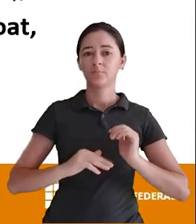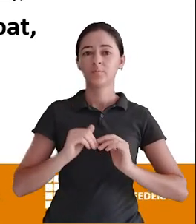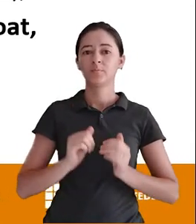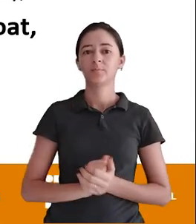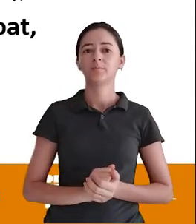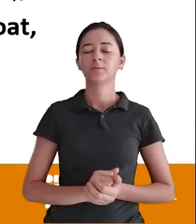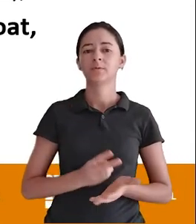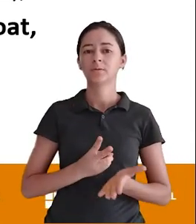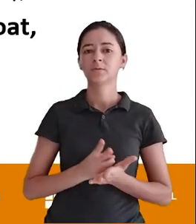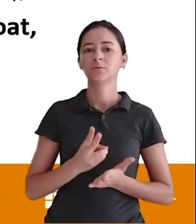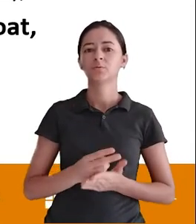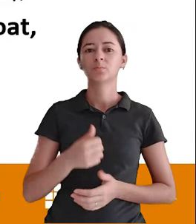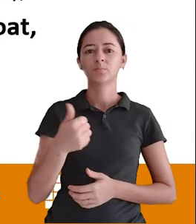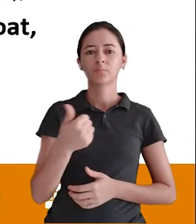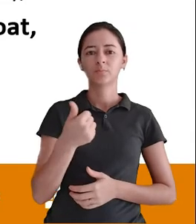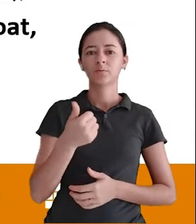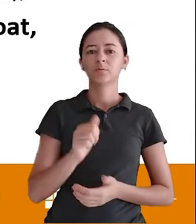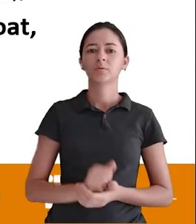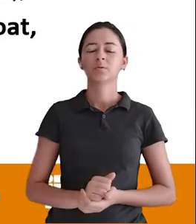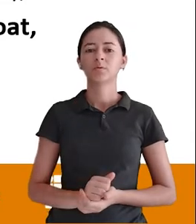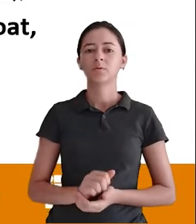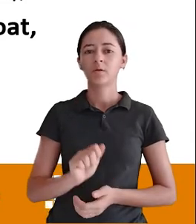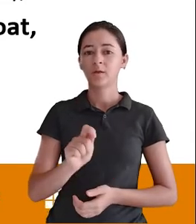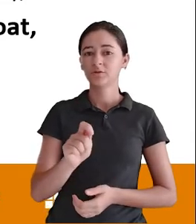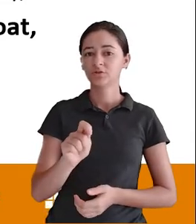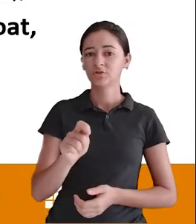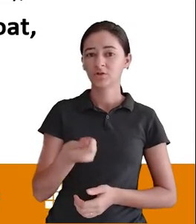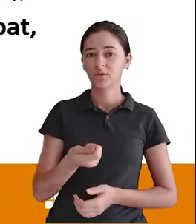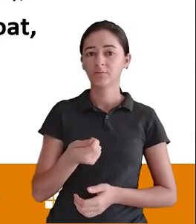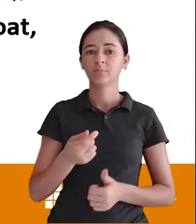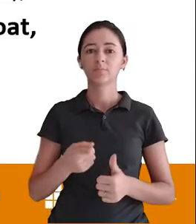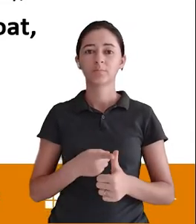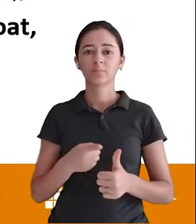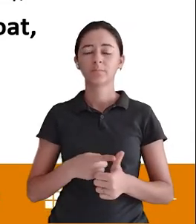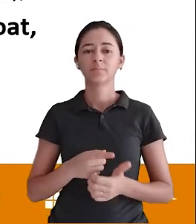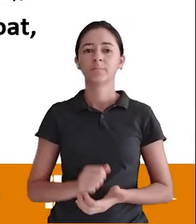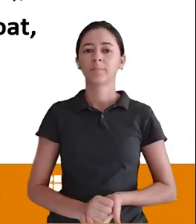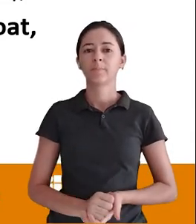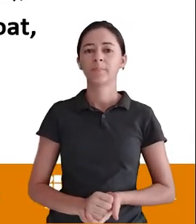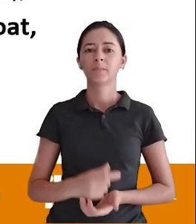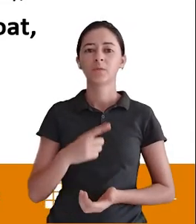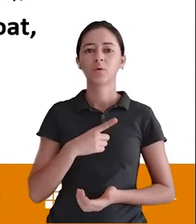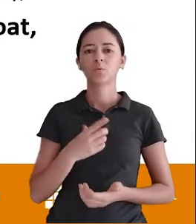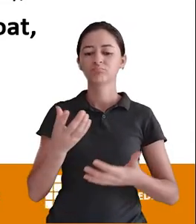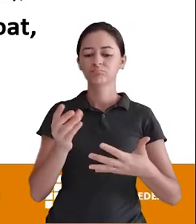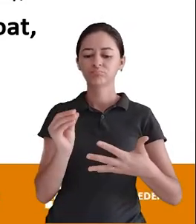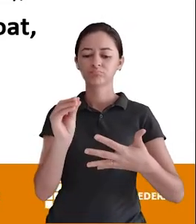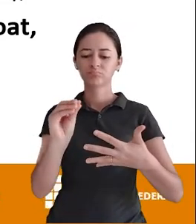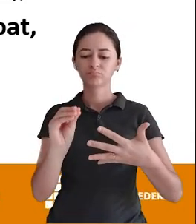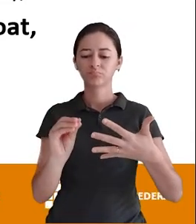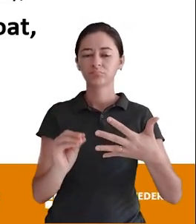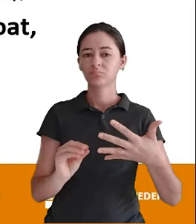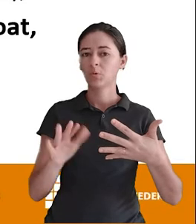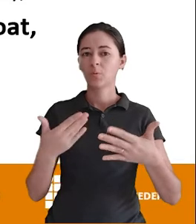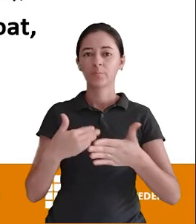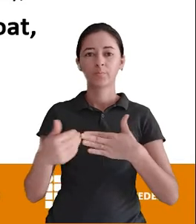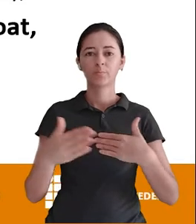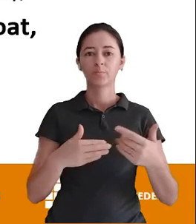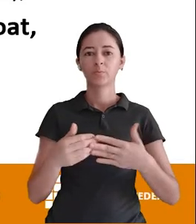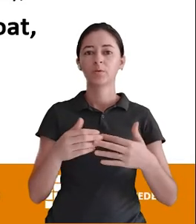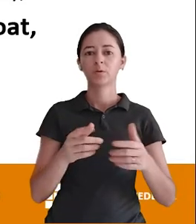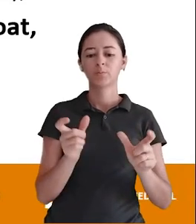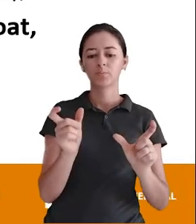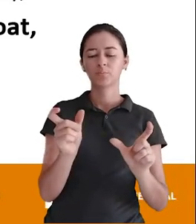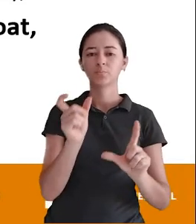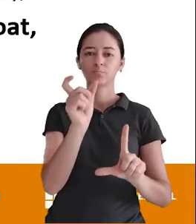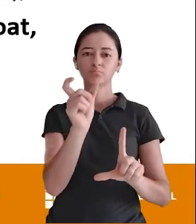Vai ser a chave primária Então com o after Partindo disso Eu consigo posicionar O atributo novo No local que eu quiser Suponhamos que